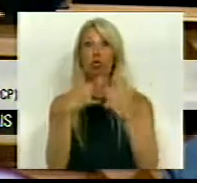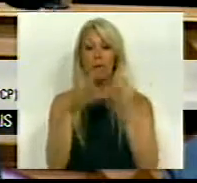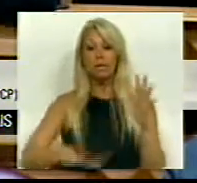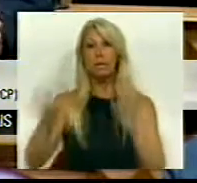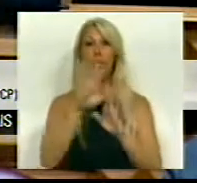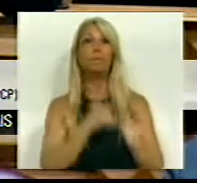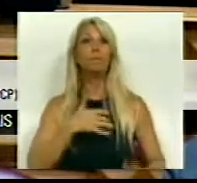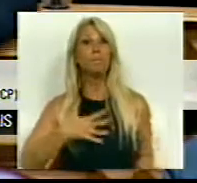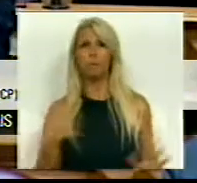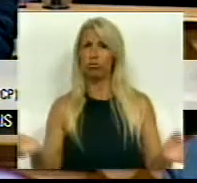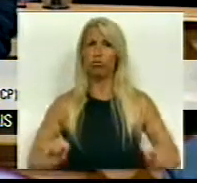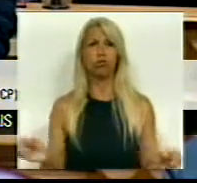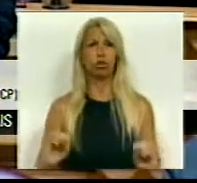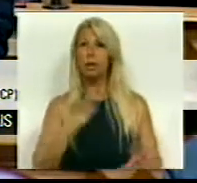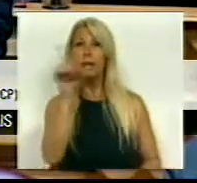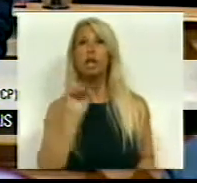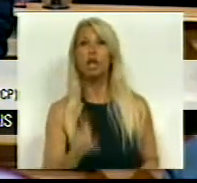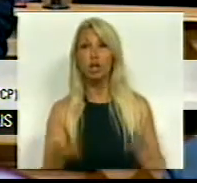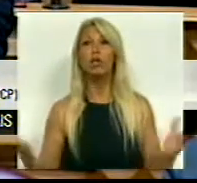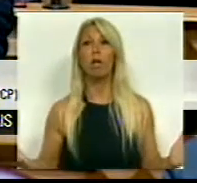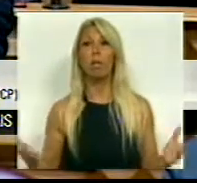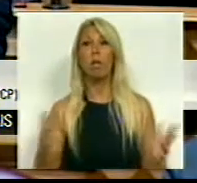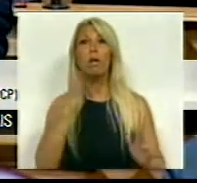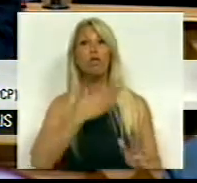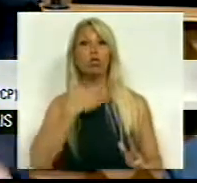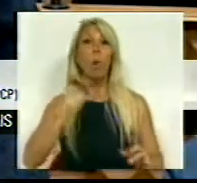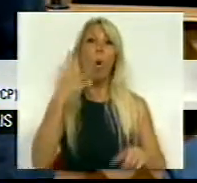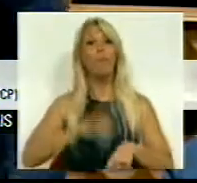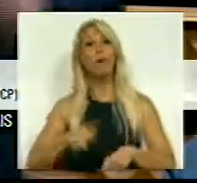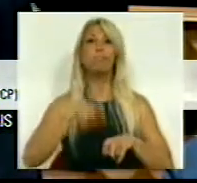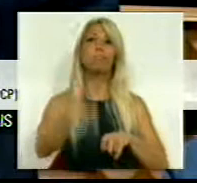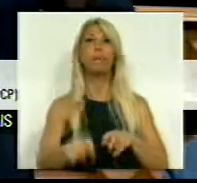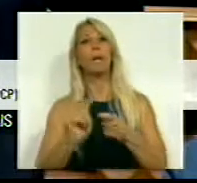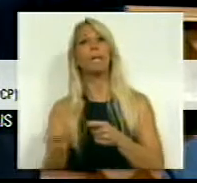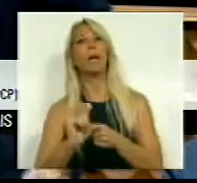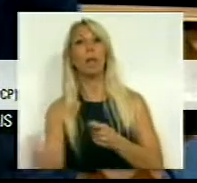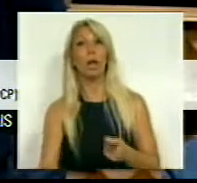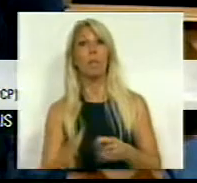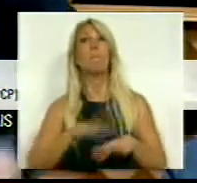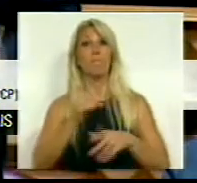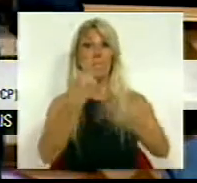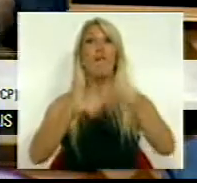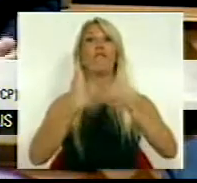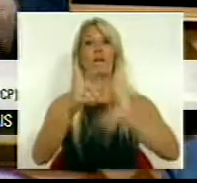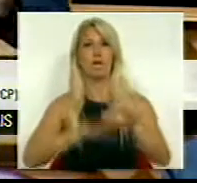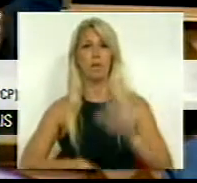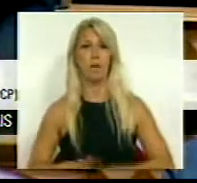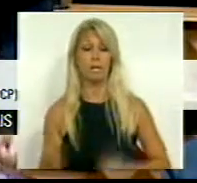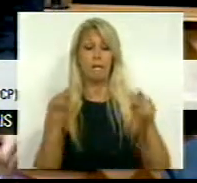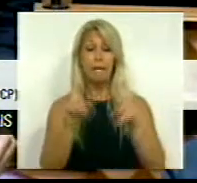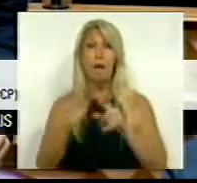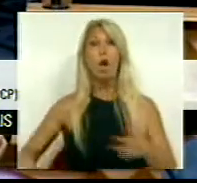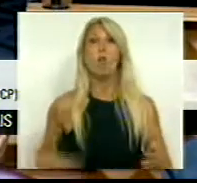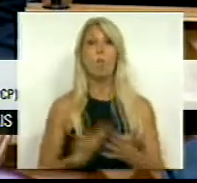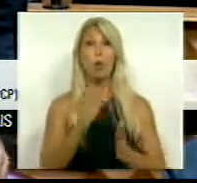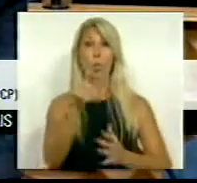empresas não está na questão dos empréstimos e moratórios está nas vendas que realizam. E estas propostas que o PCP